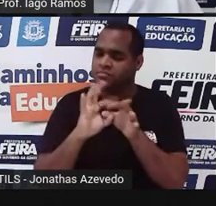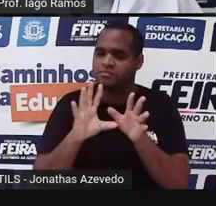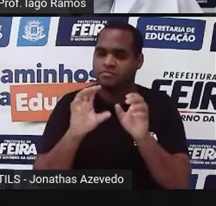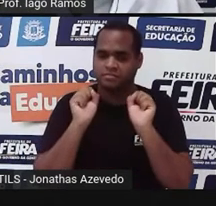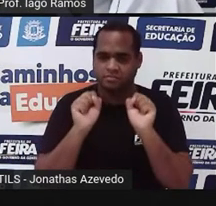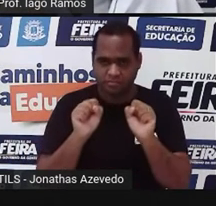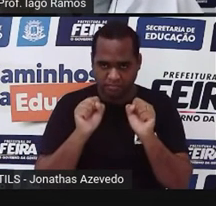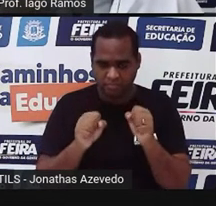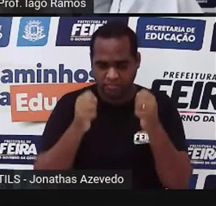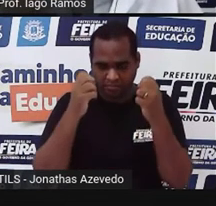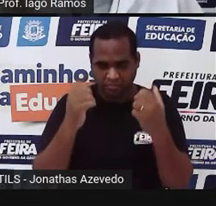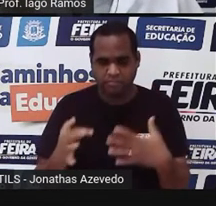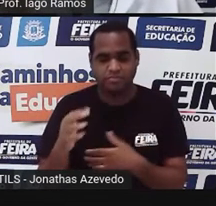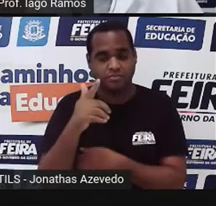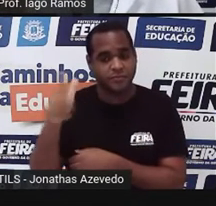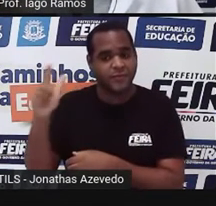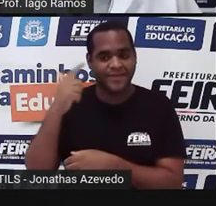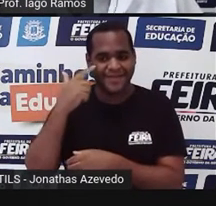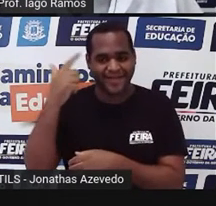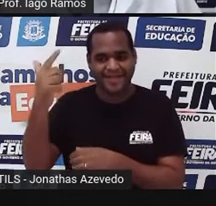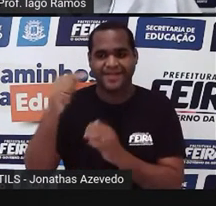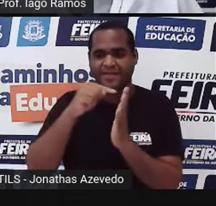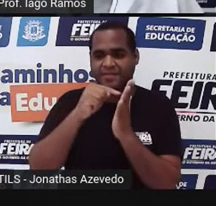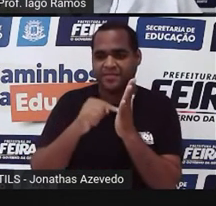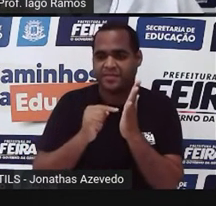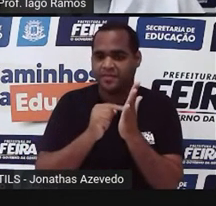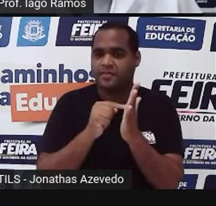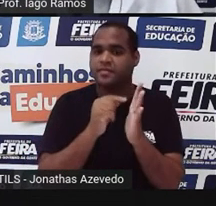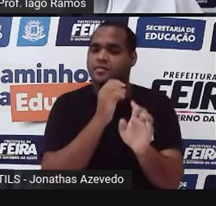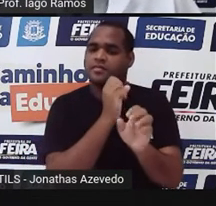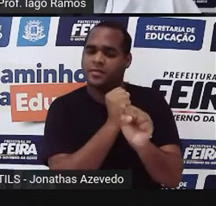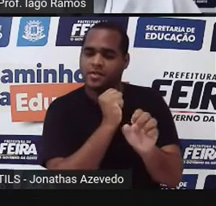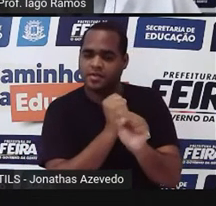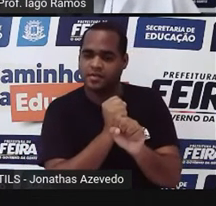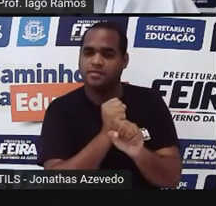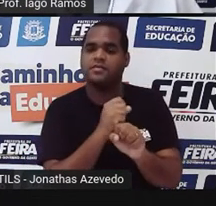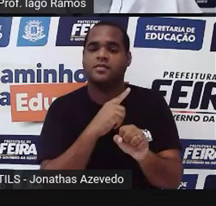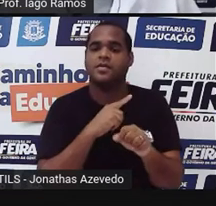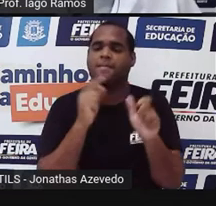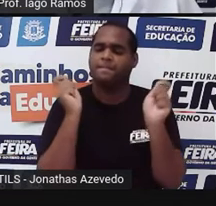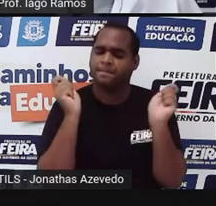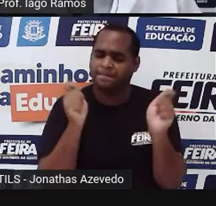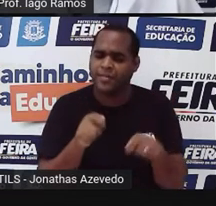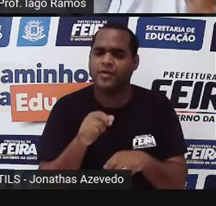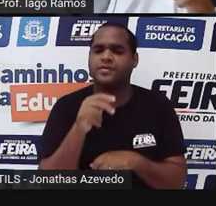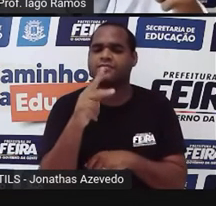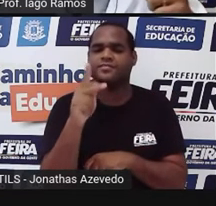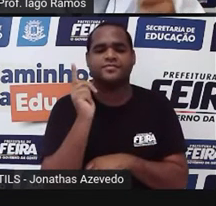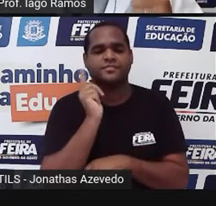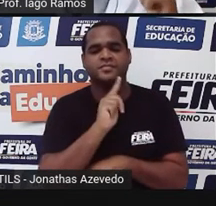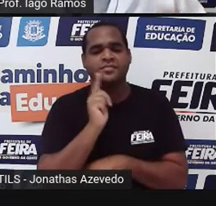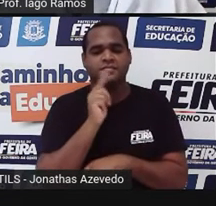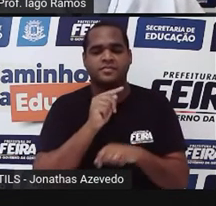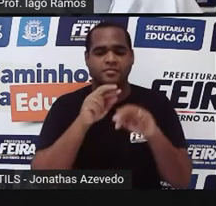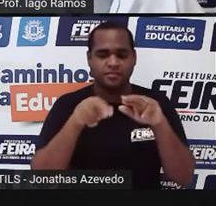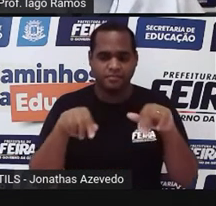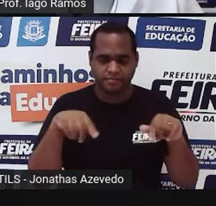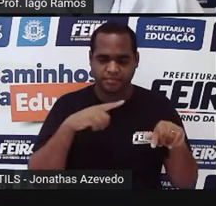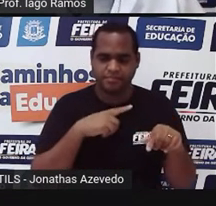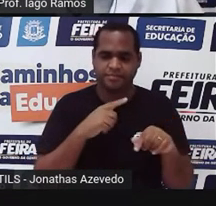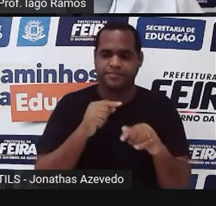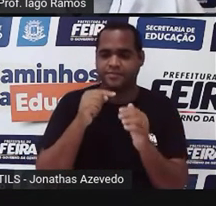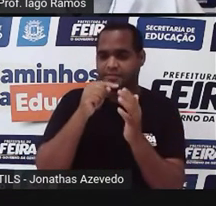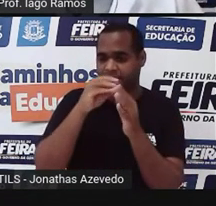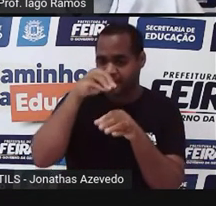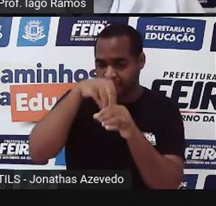gente usar uma calculadorazinha, tá bom? Que pode ser uma calculadora dentro de um